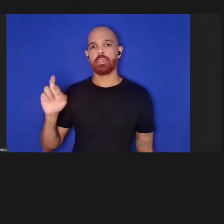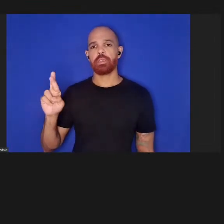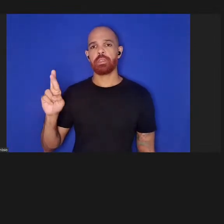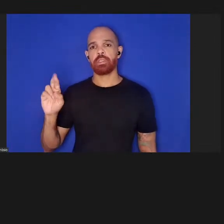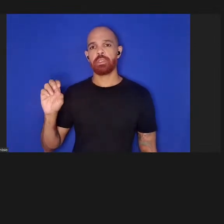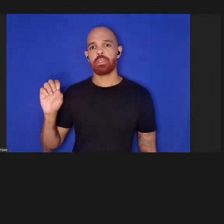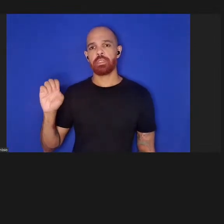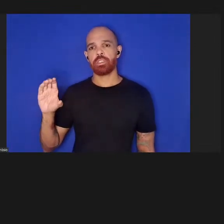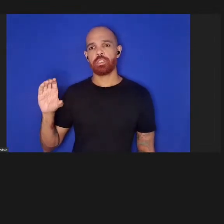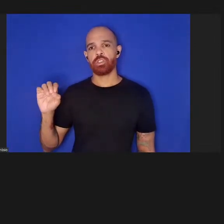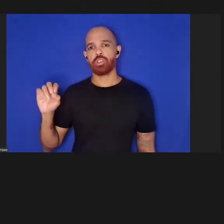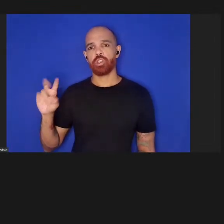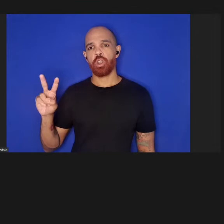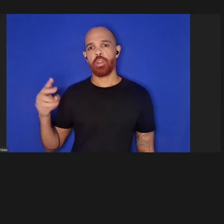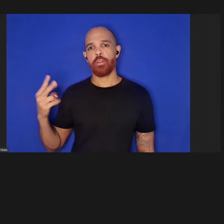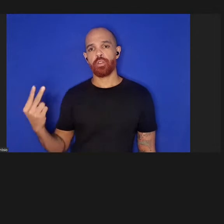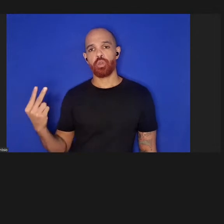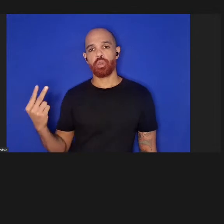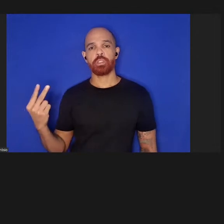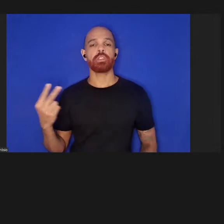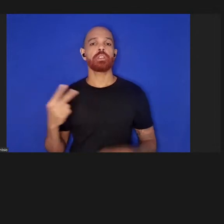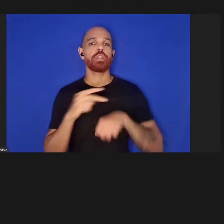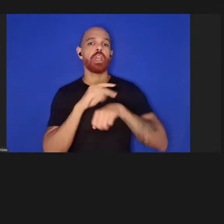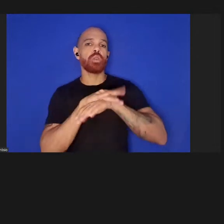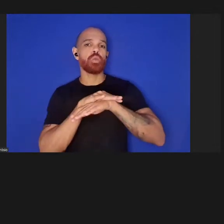e a doença que ele provoca.